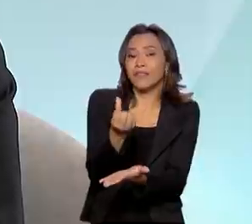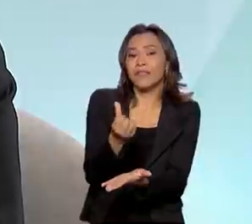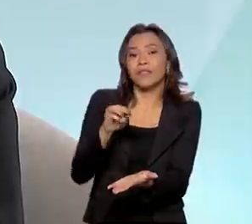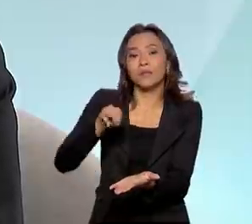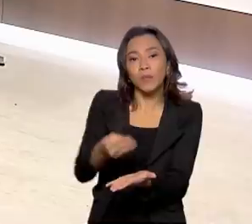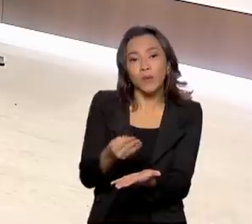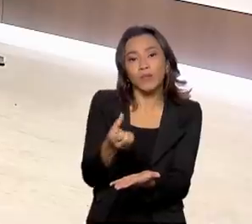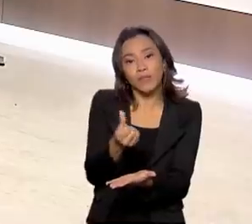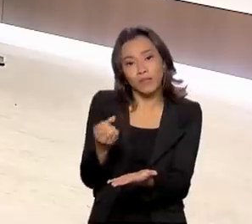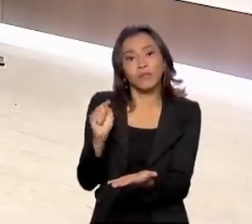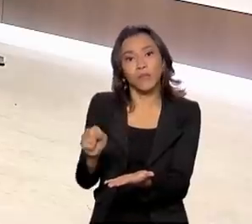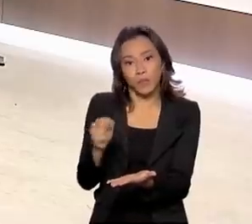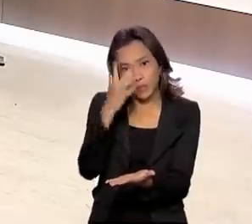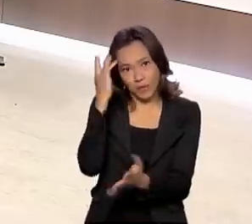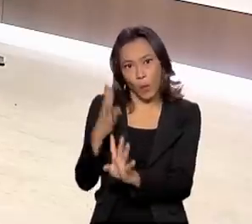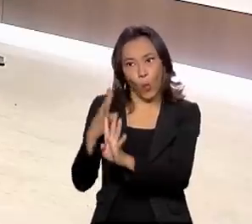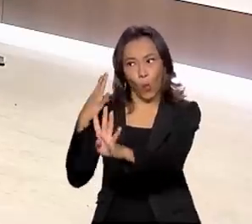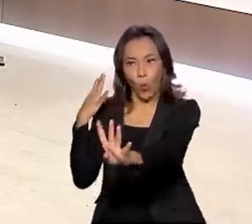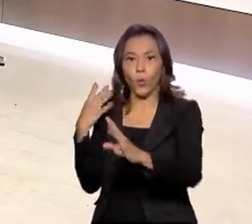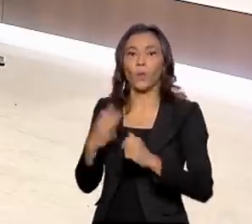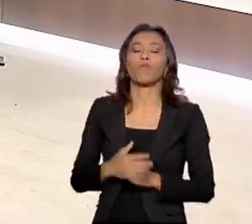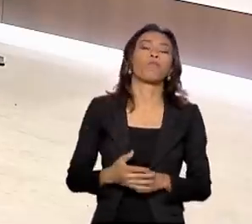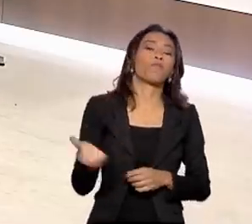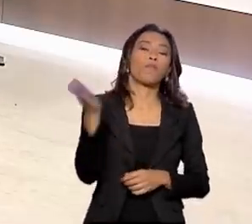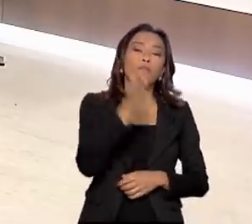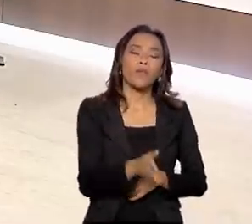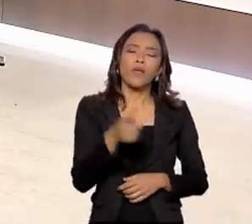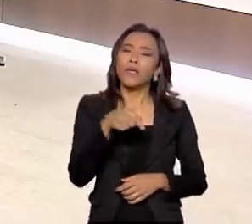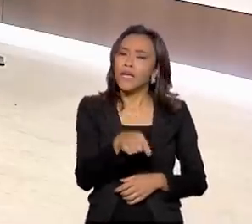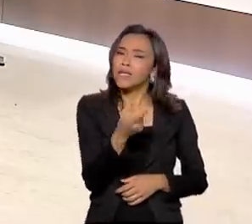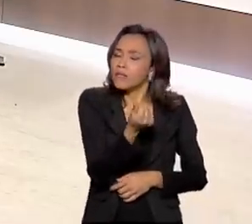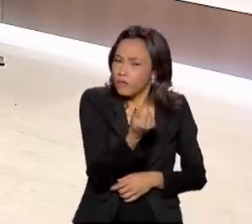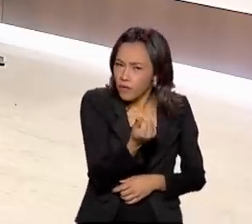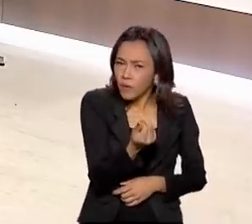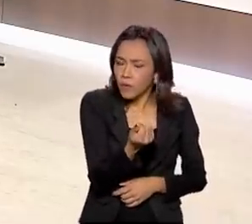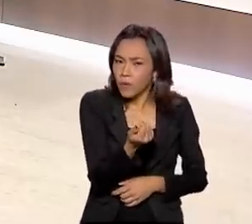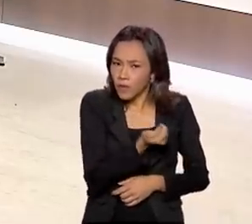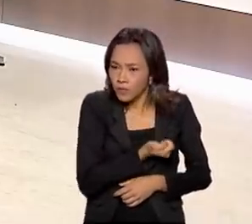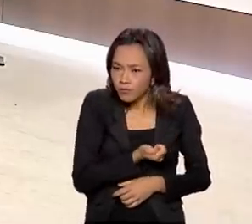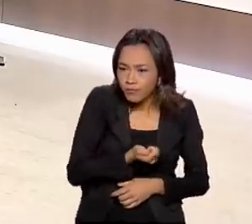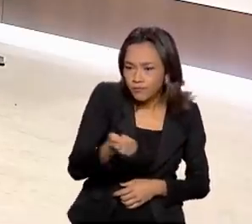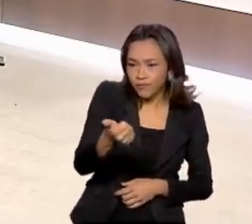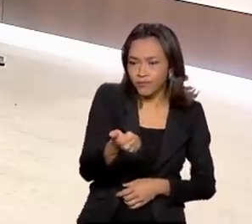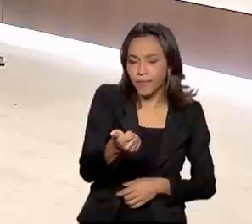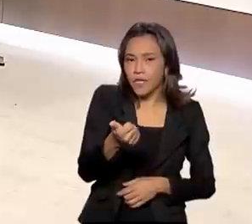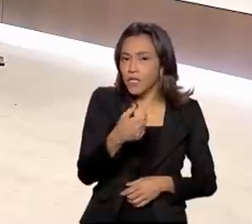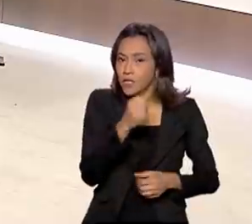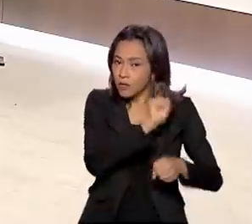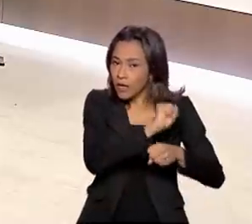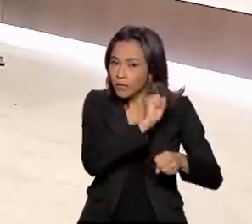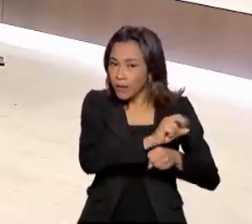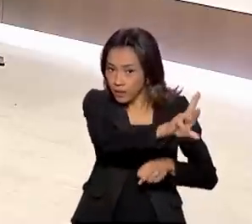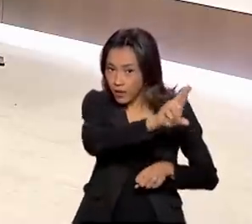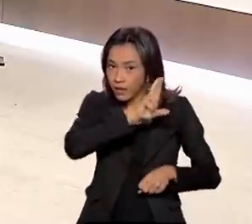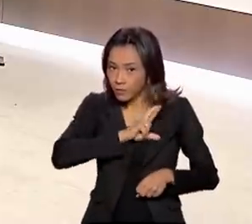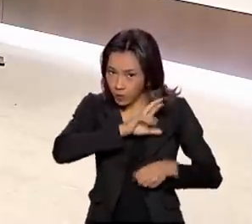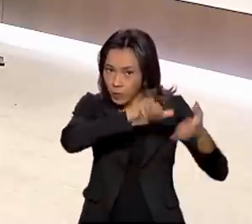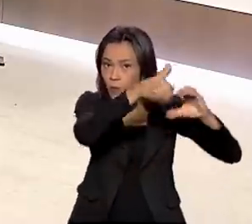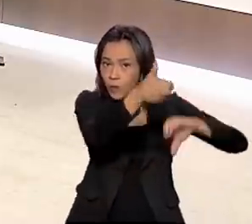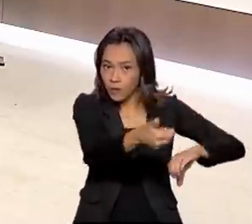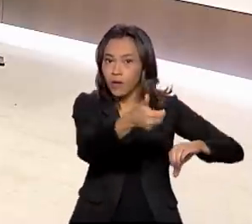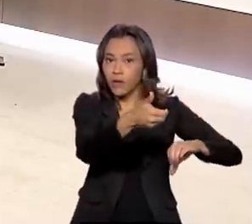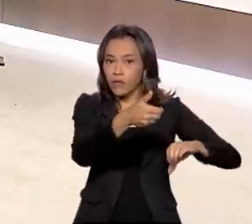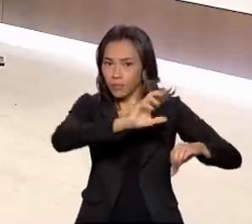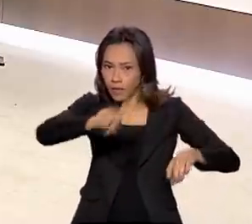de beneficiários. E esse ticket médio, o governo espera só a definição do Congresso Nacional para já